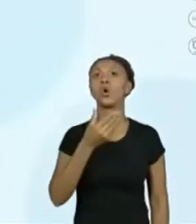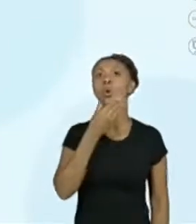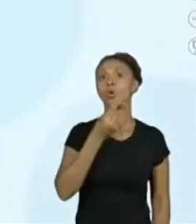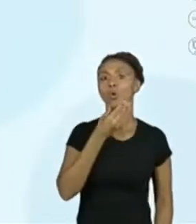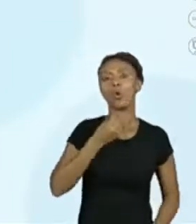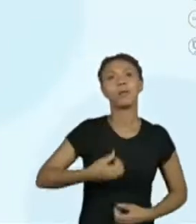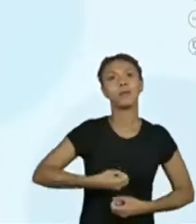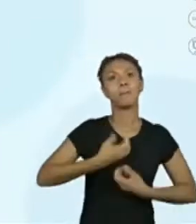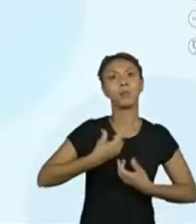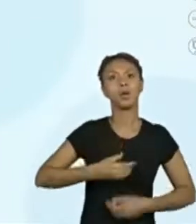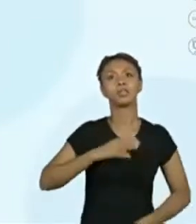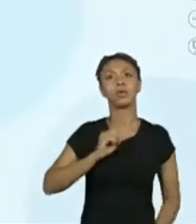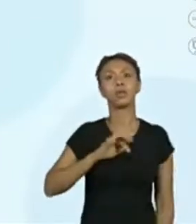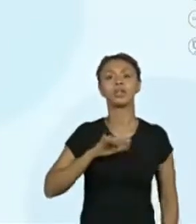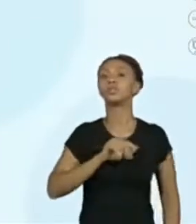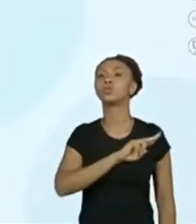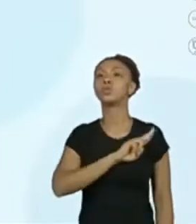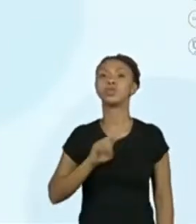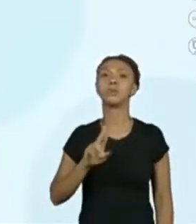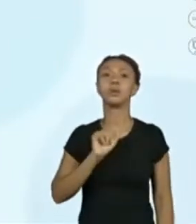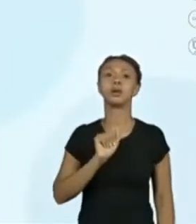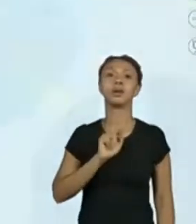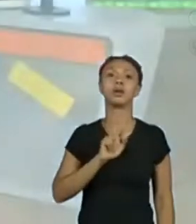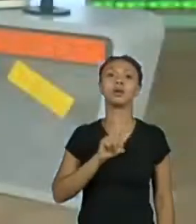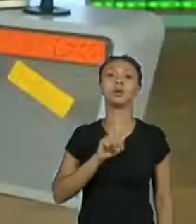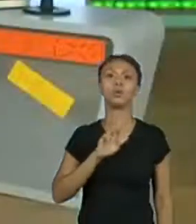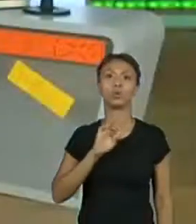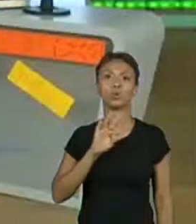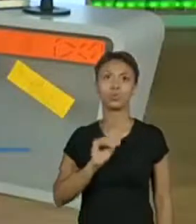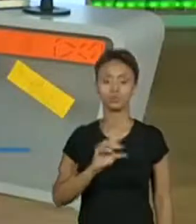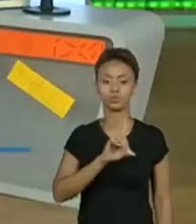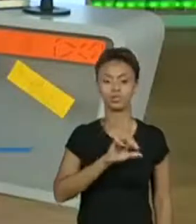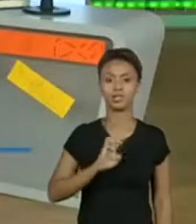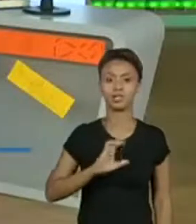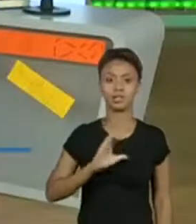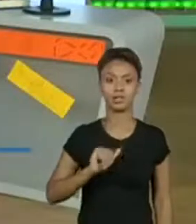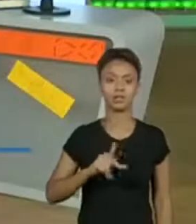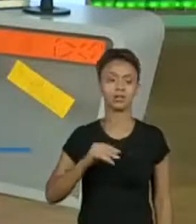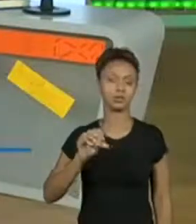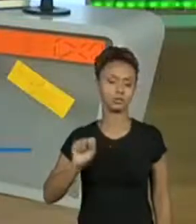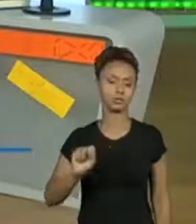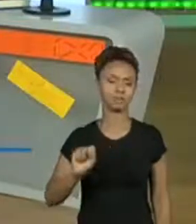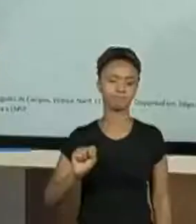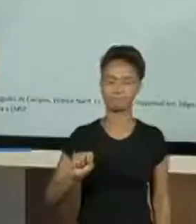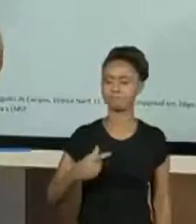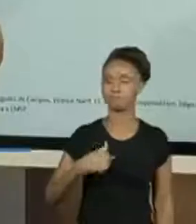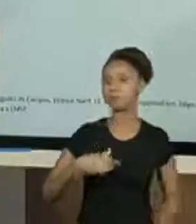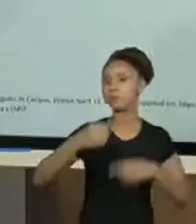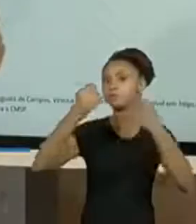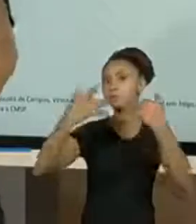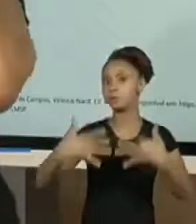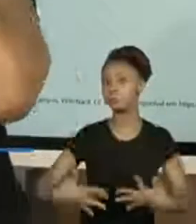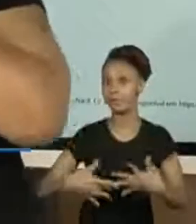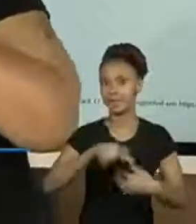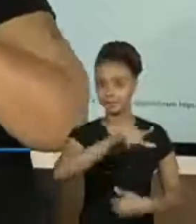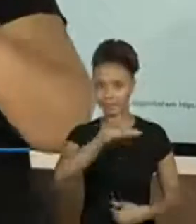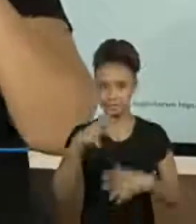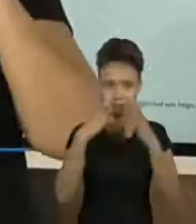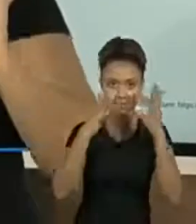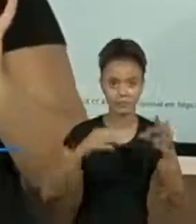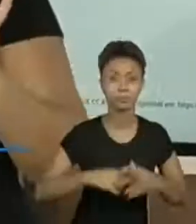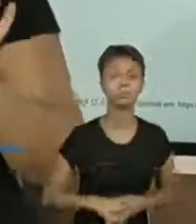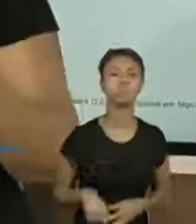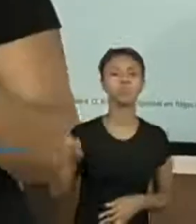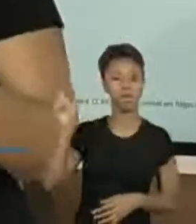Augusto de Campos. É o seguinte. Augusto de Campos... Deixa eu falar para vocês aqui, minha galera nem está prestando atenção.